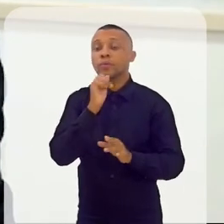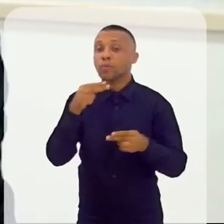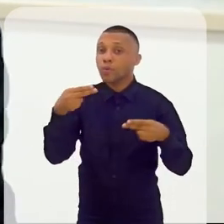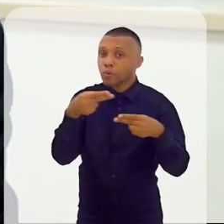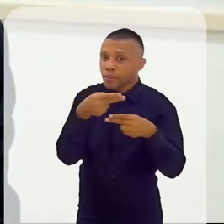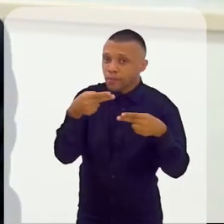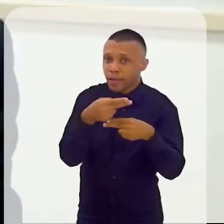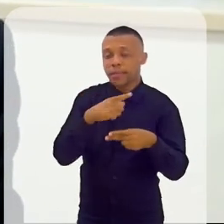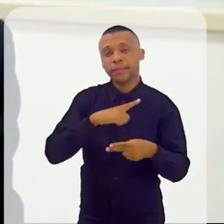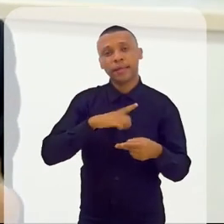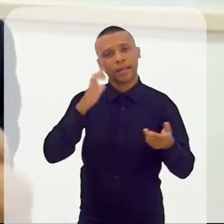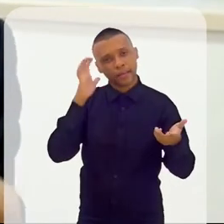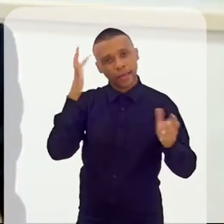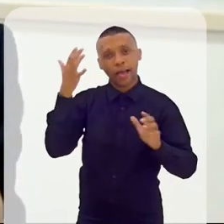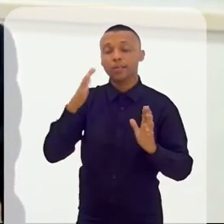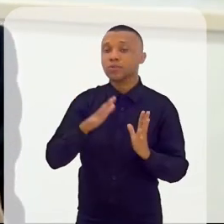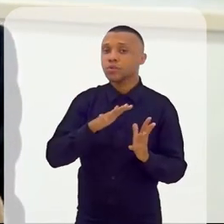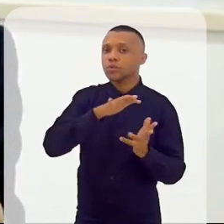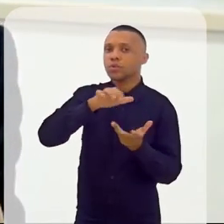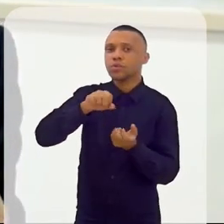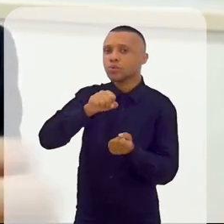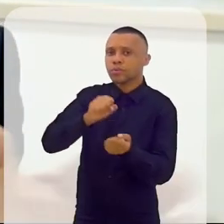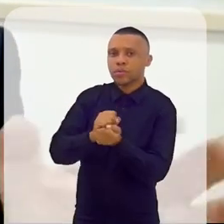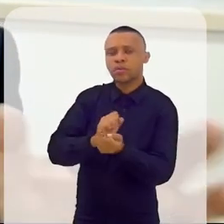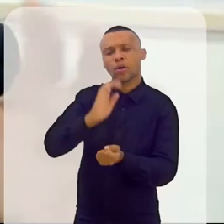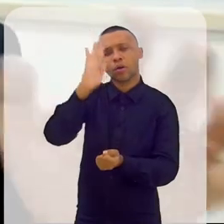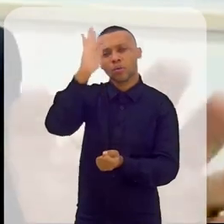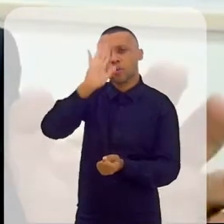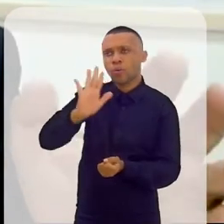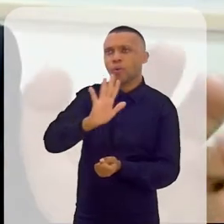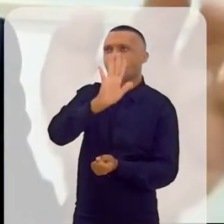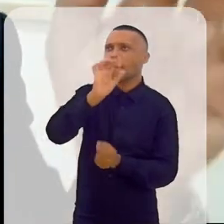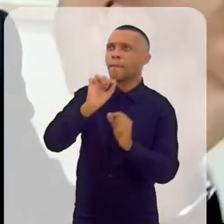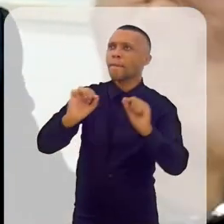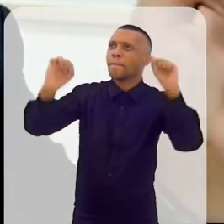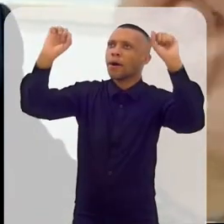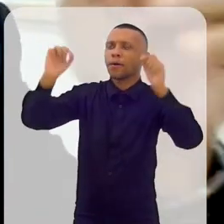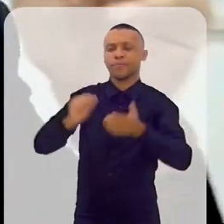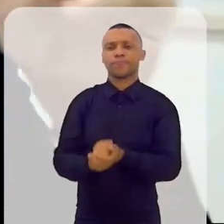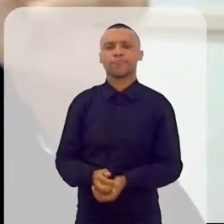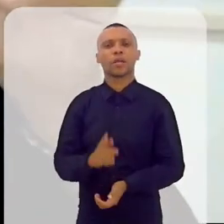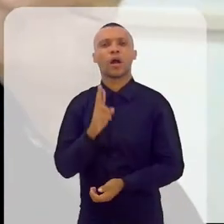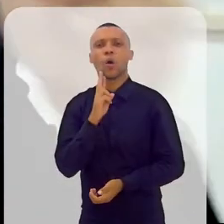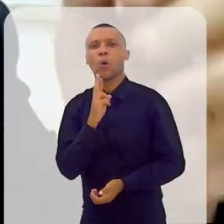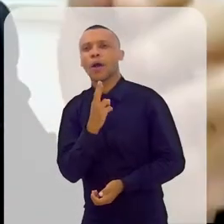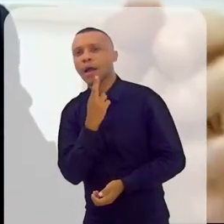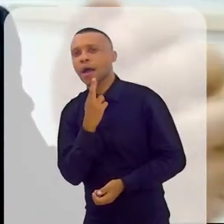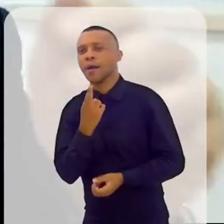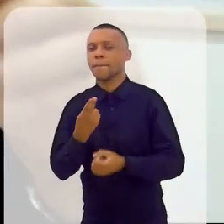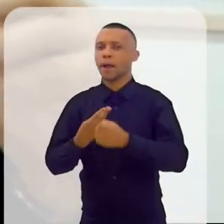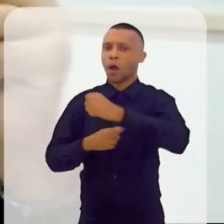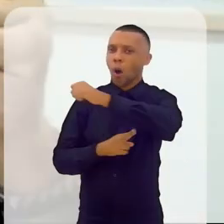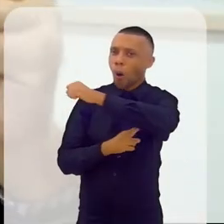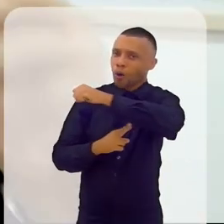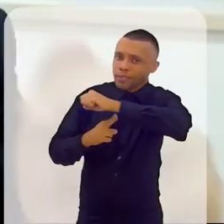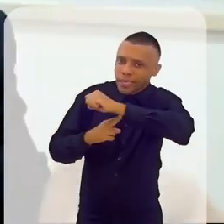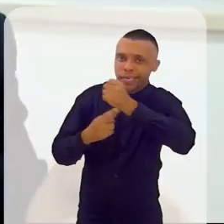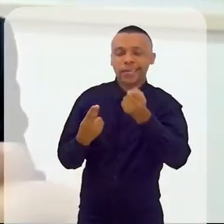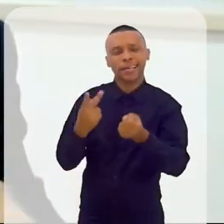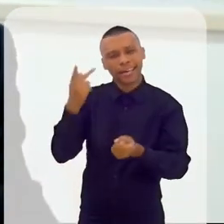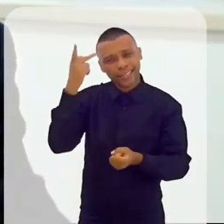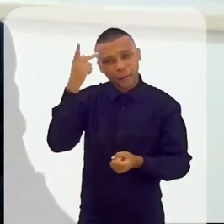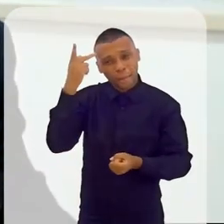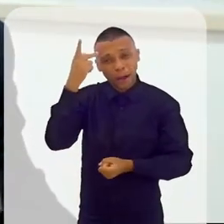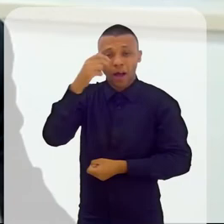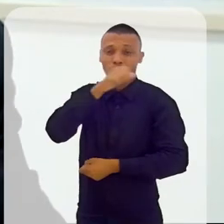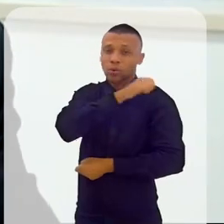exemplo. O SEBRAE tem casos de sustentabilidade de todo o Brasil. De Rorâmia, do Rio Grande do Norte, do Rio Grande do Sul, de São Paulo,